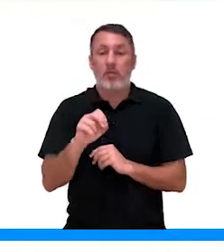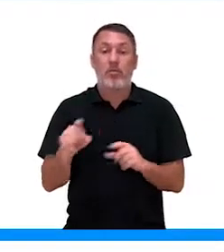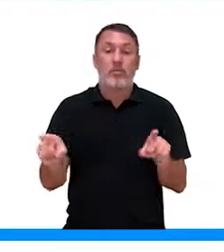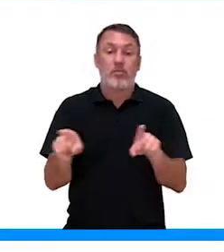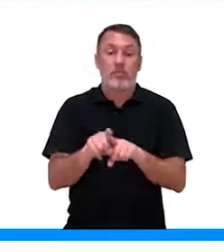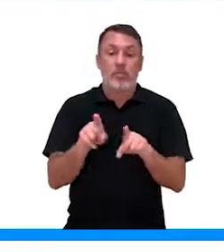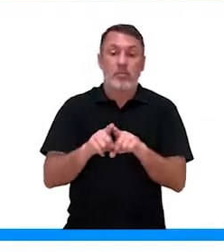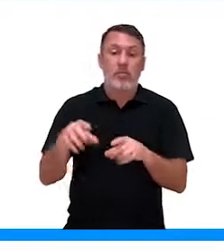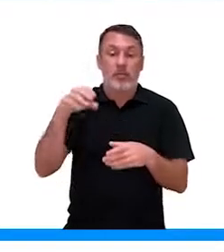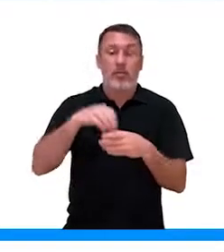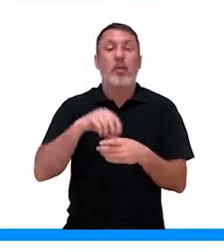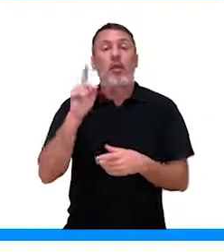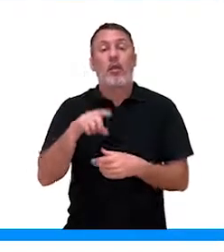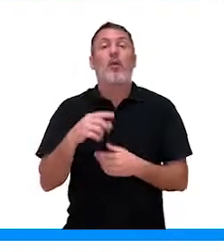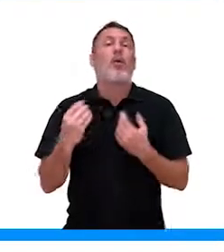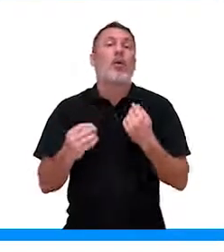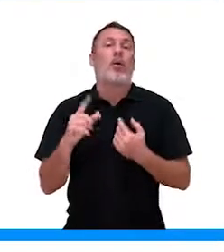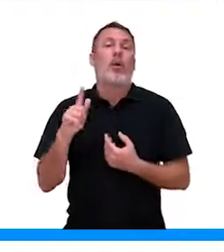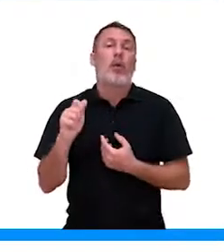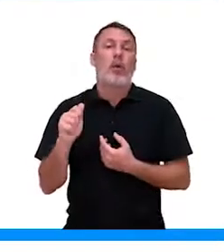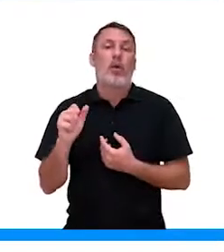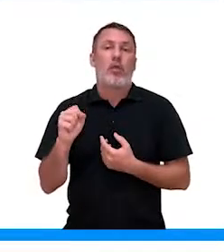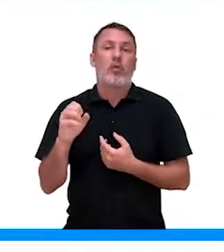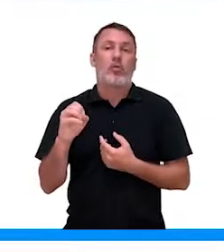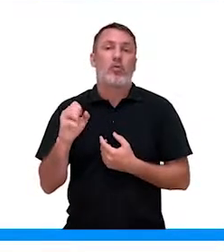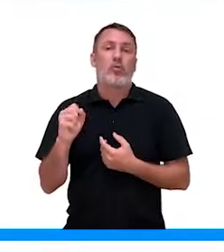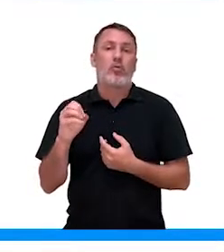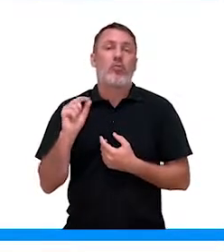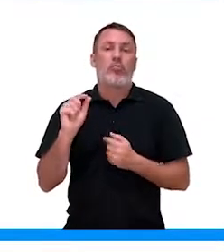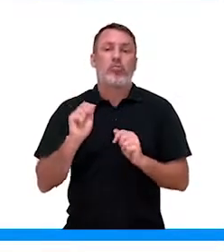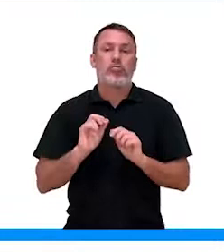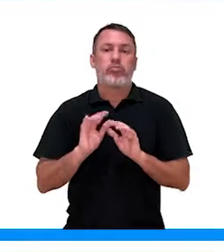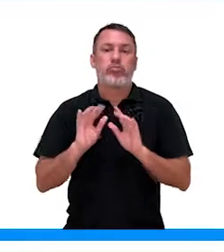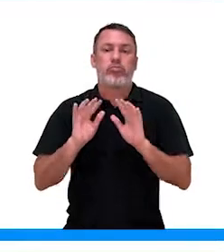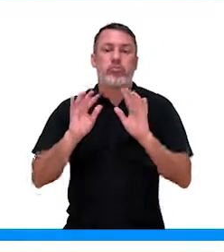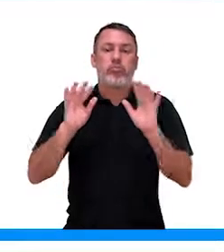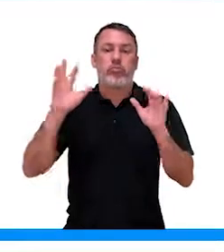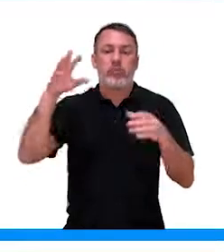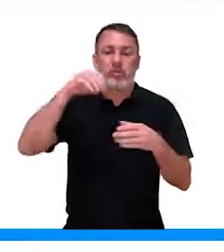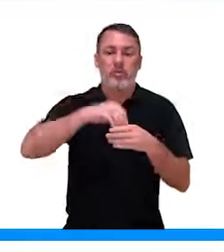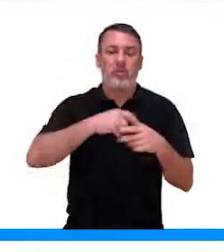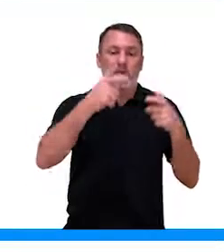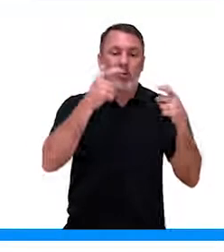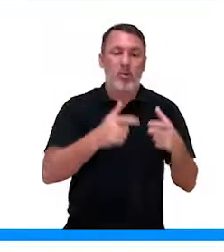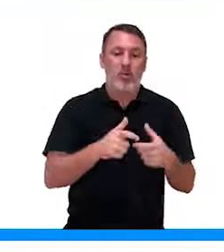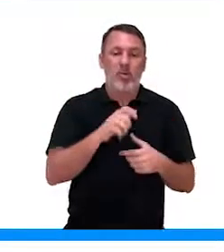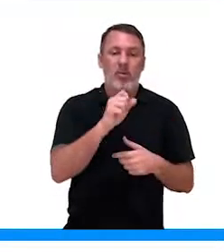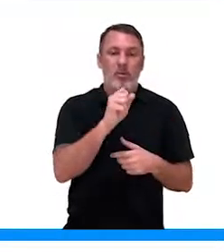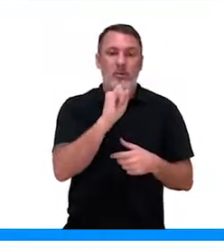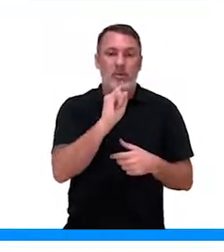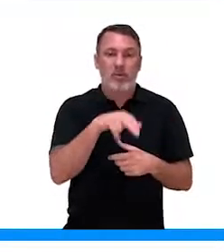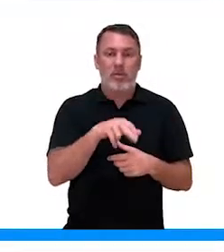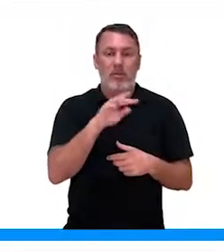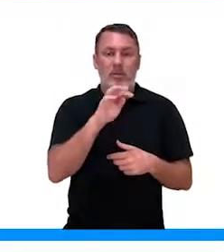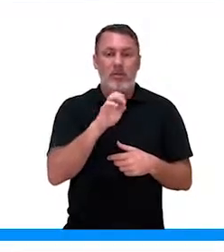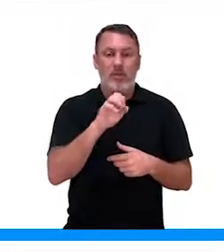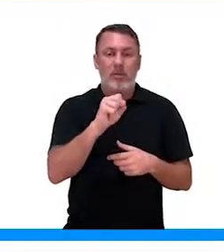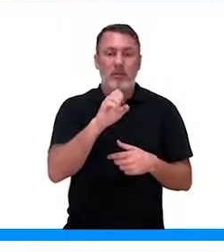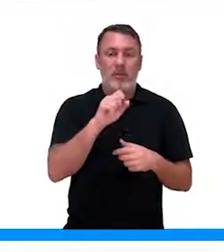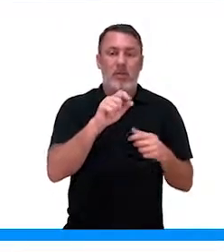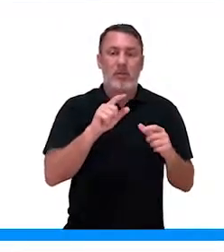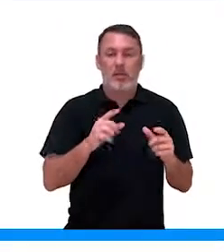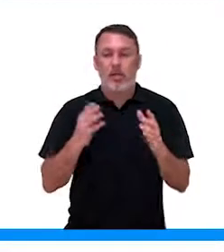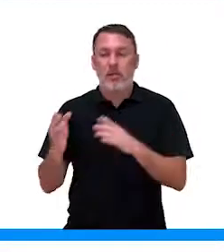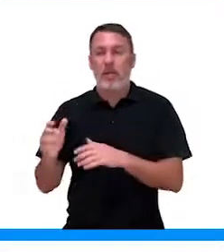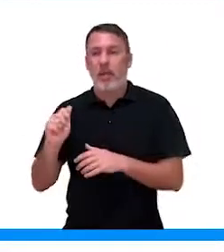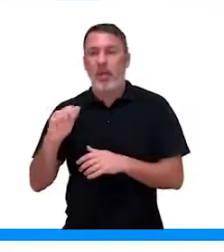é um hormônio gasoso, então ele é transportado por difusão do local de síntese para um local de ação, todo mundo